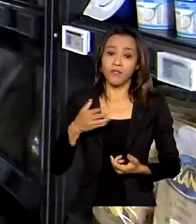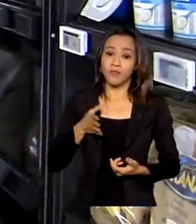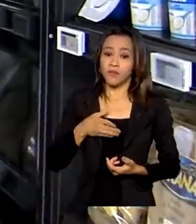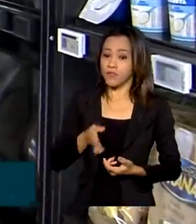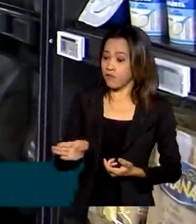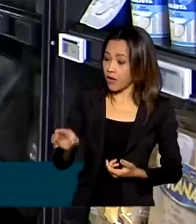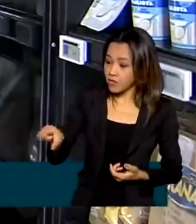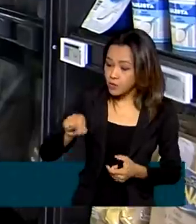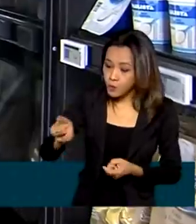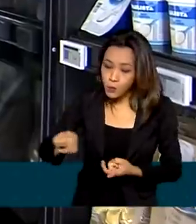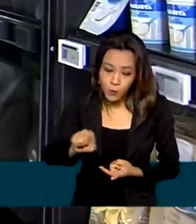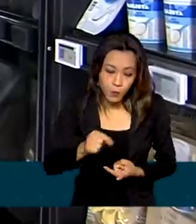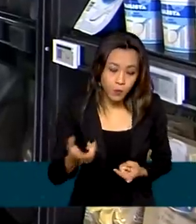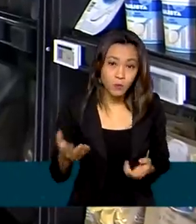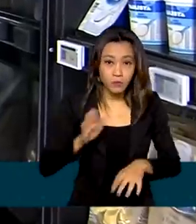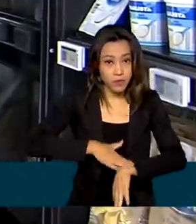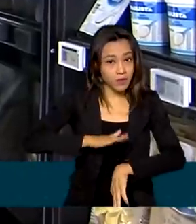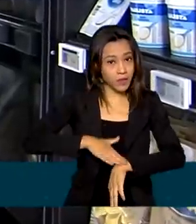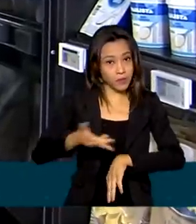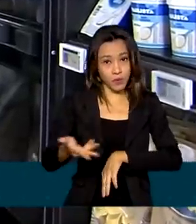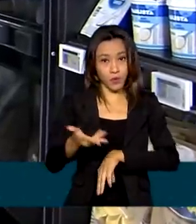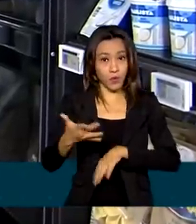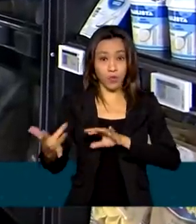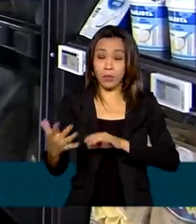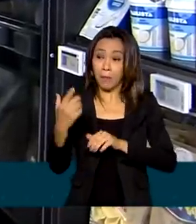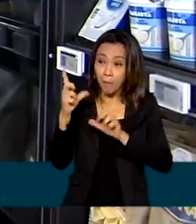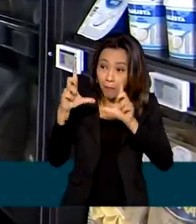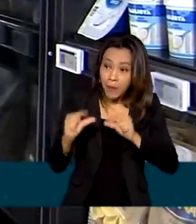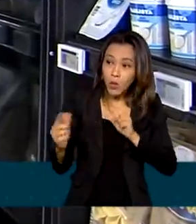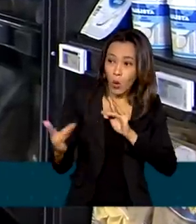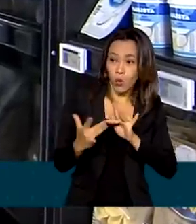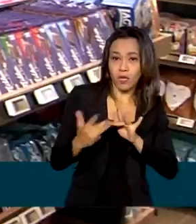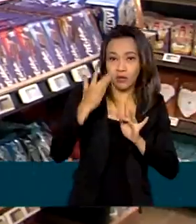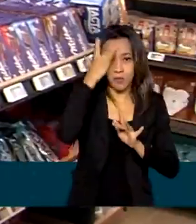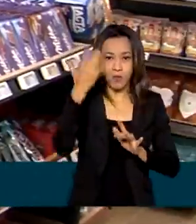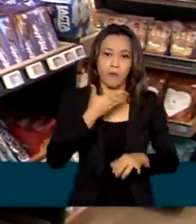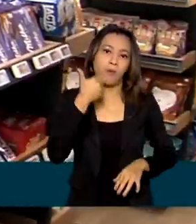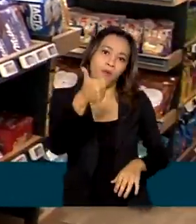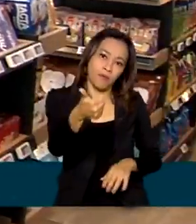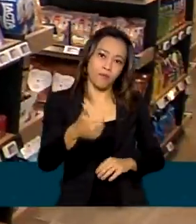tempos de hoje, inclusive, quanto menos contato com as pessoas, inclusive, é melhor.